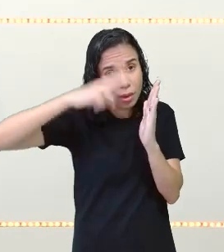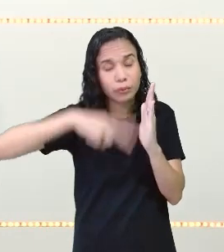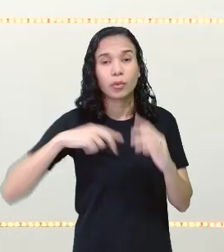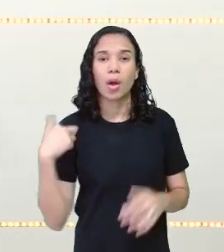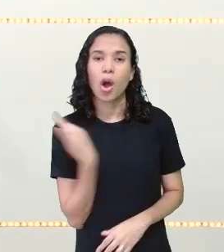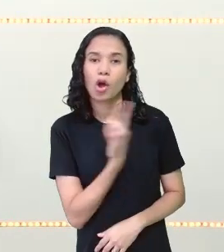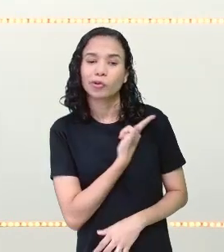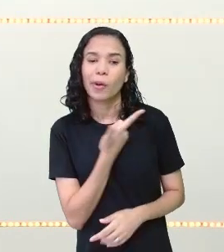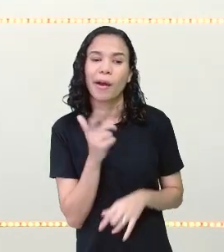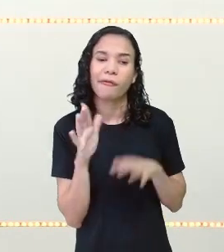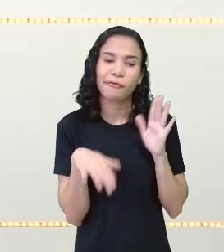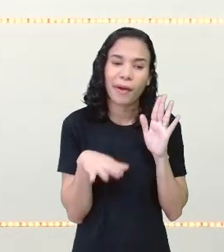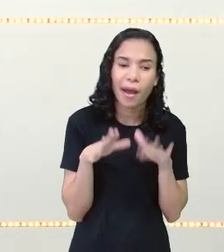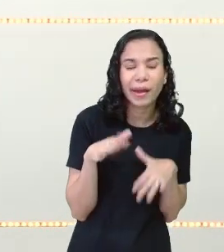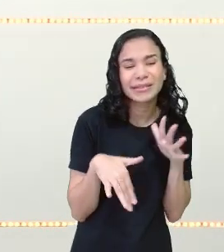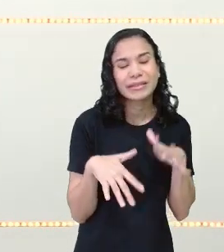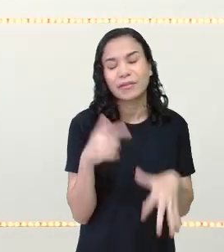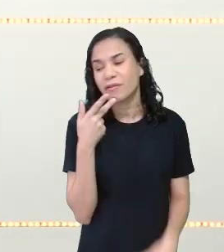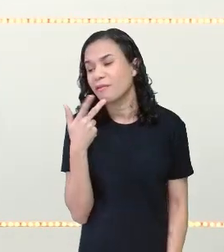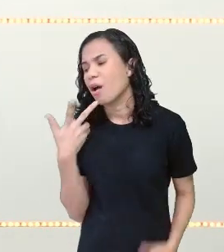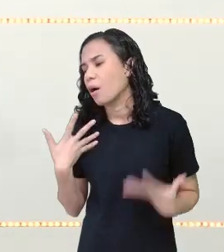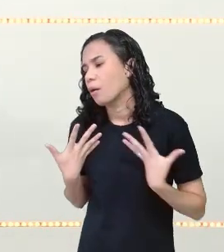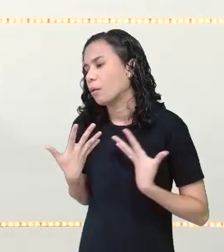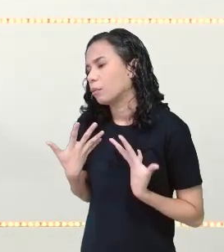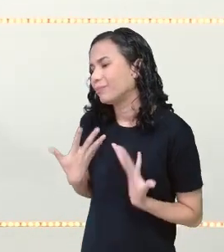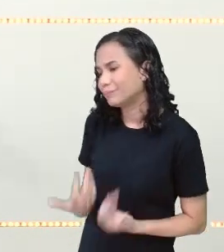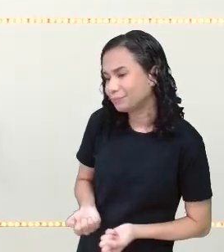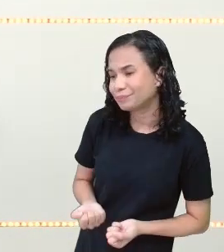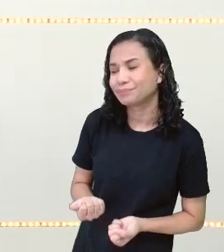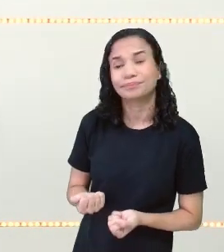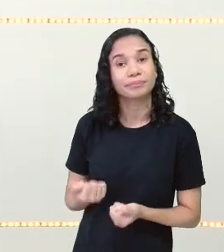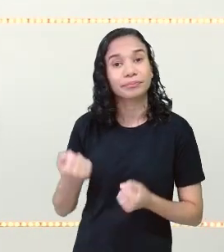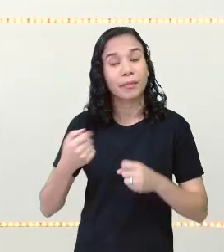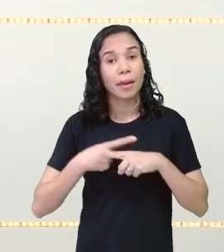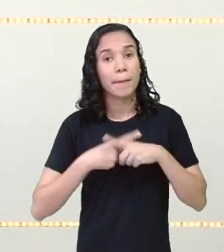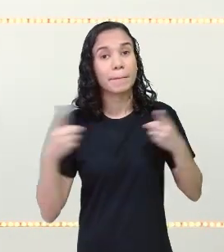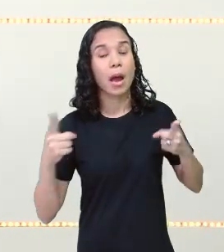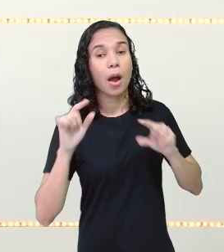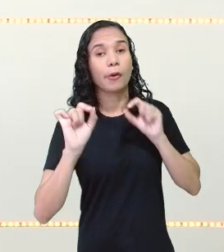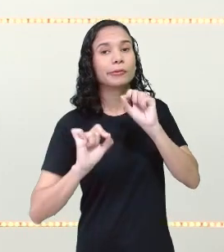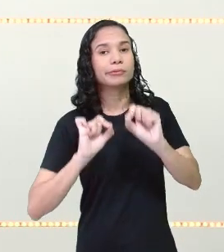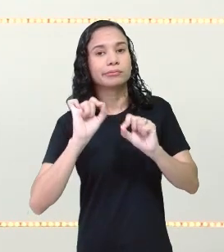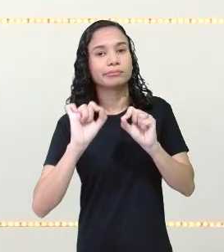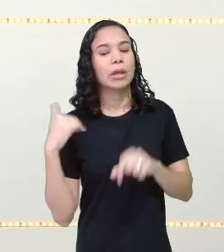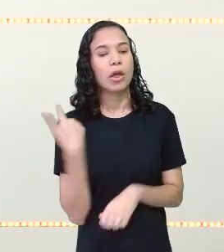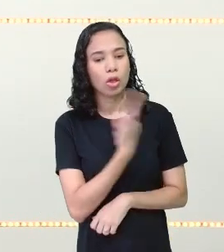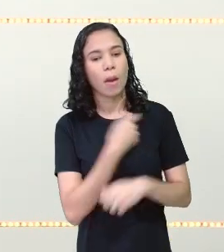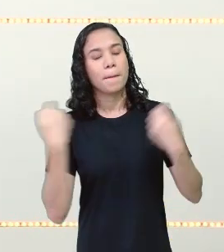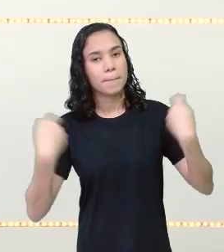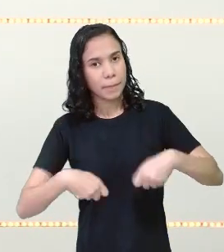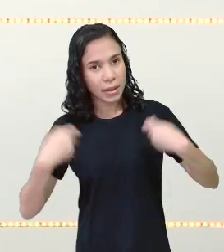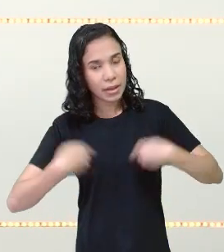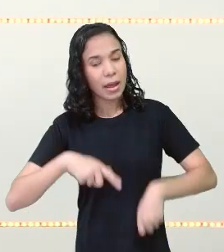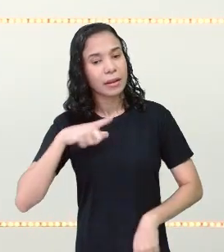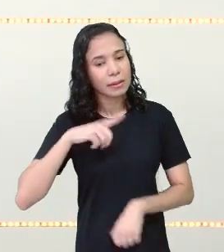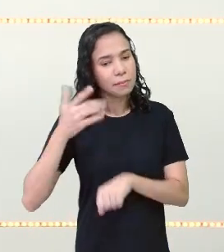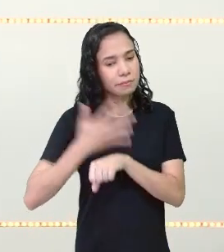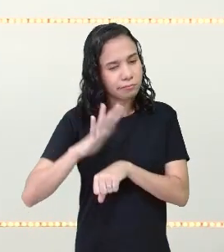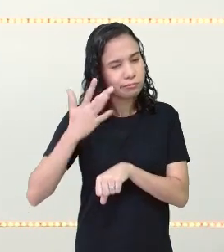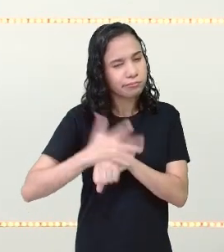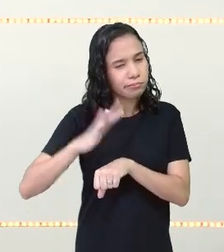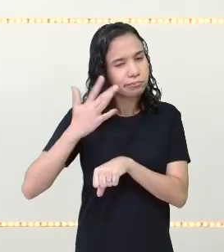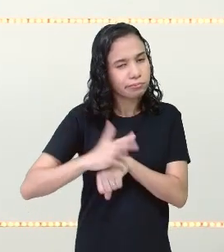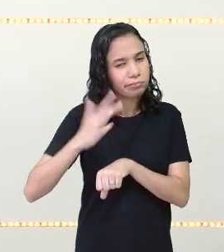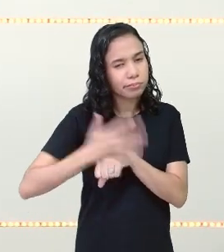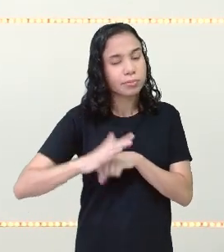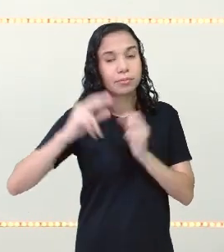a gente fica meio assim, achando cansativo, essas coisas. Só que a gente precisa adquirir esse hábito, o